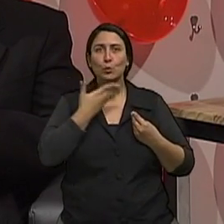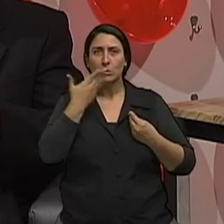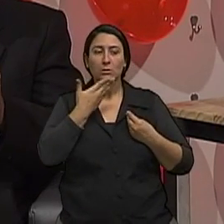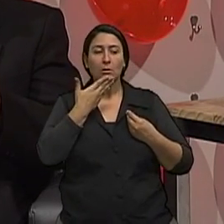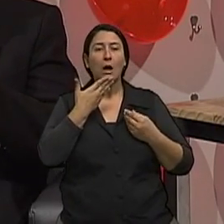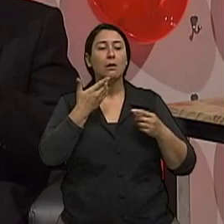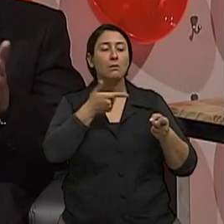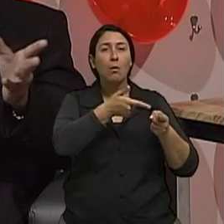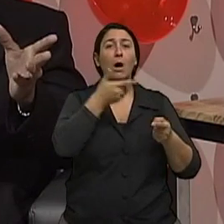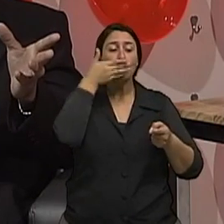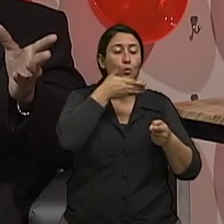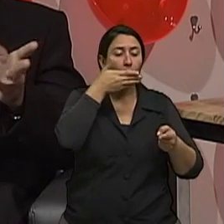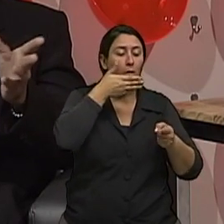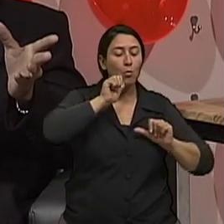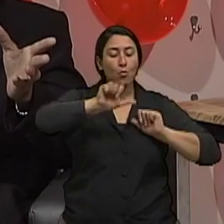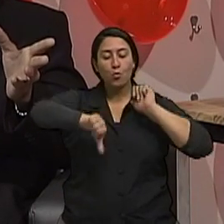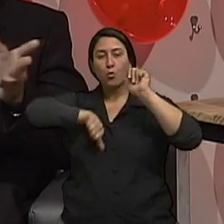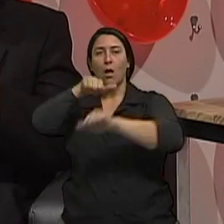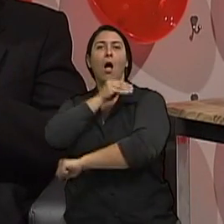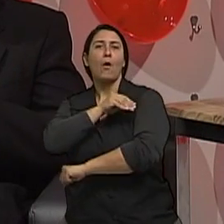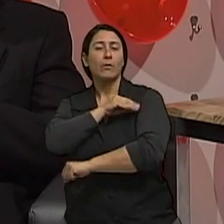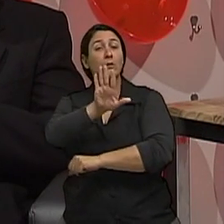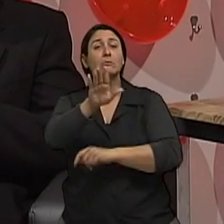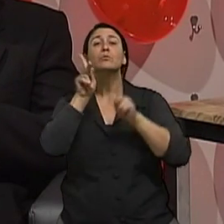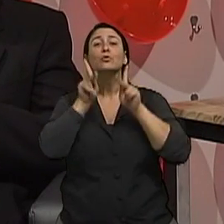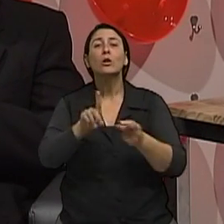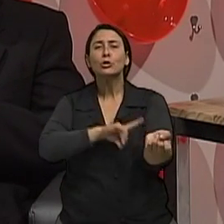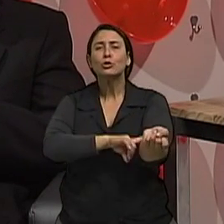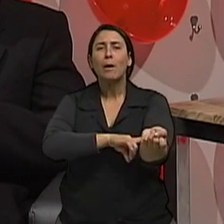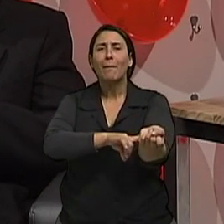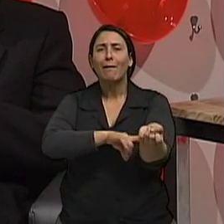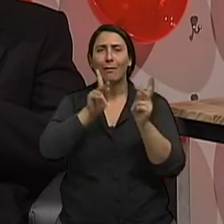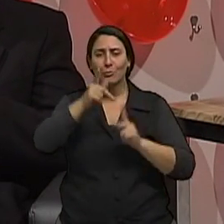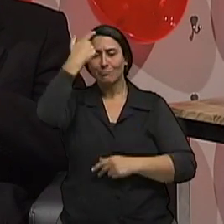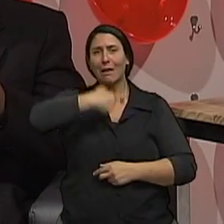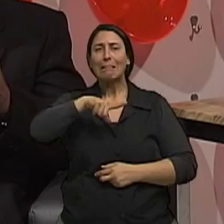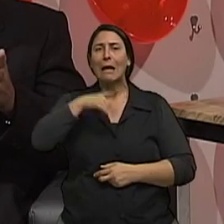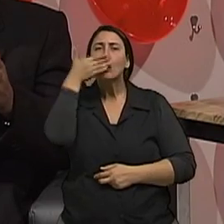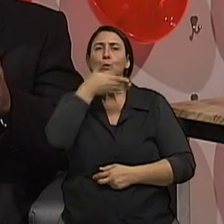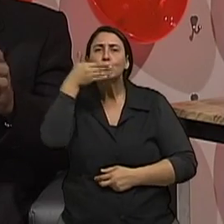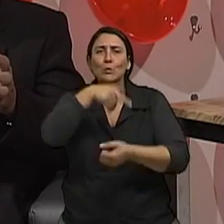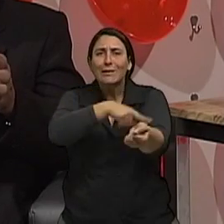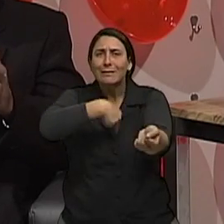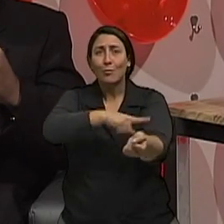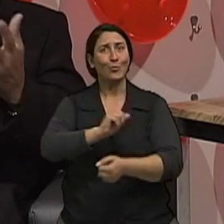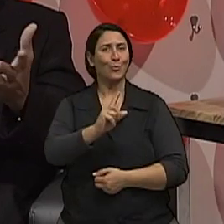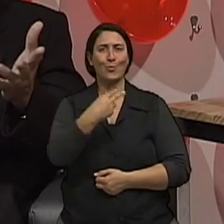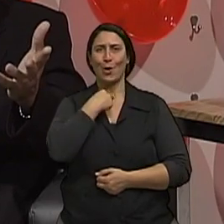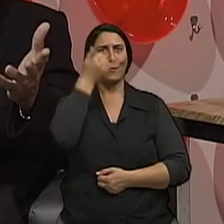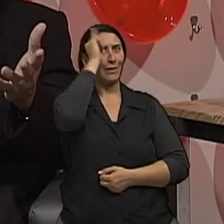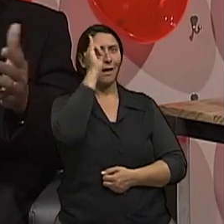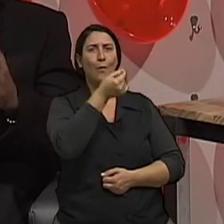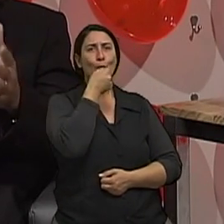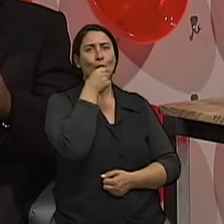álcool. Então, por exemplo, indivíduos diabéticos não podem tomar suco de uva. Perfeito. Mas, eventualmente, uma tacinha de vinho tinto